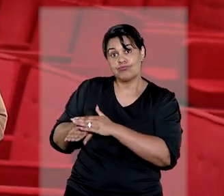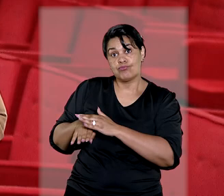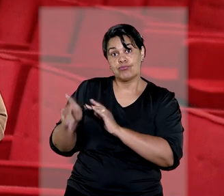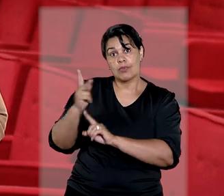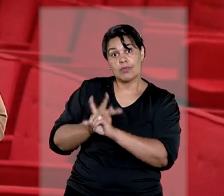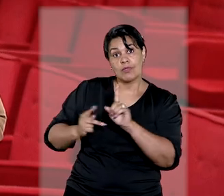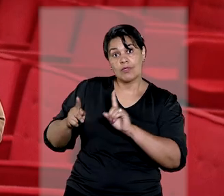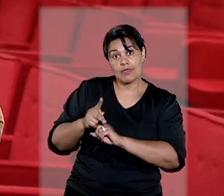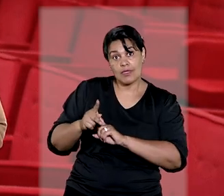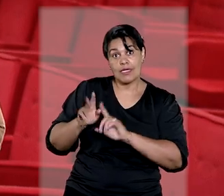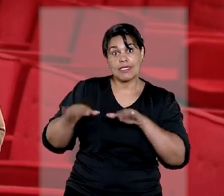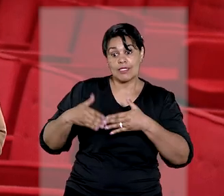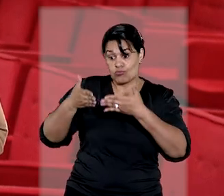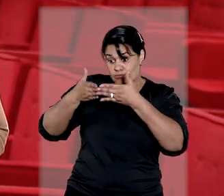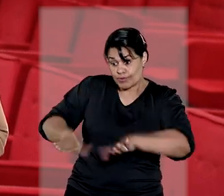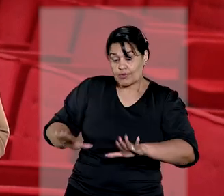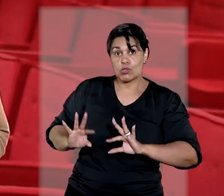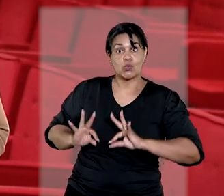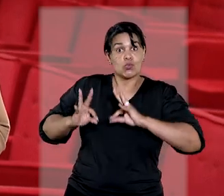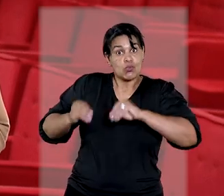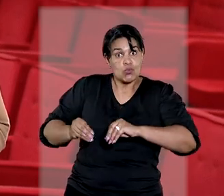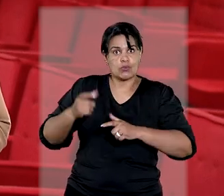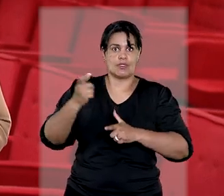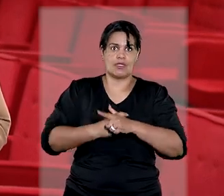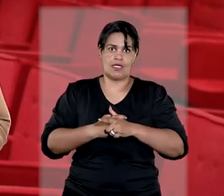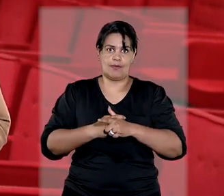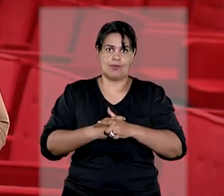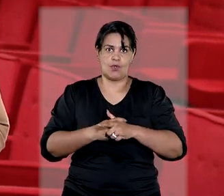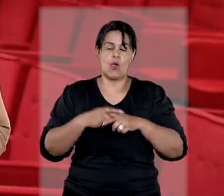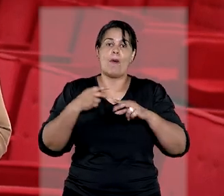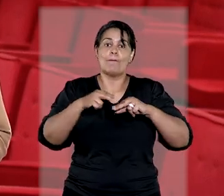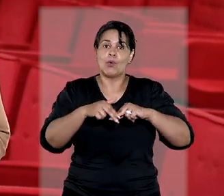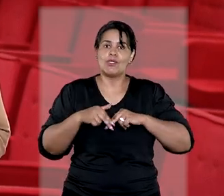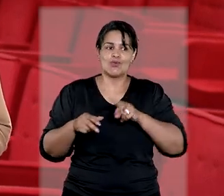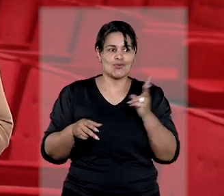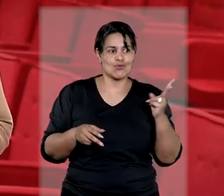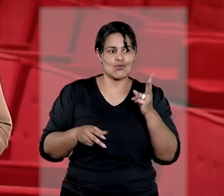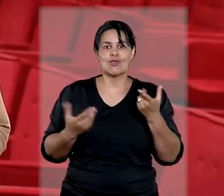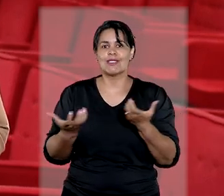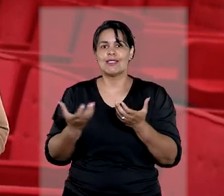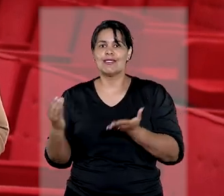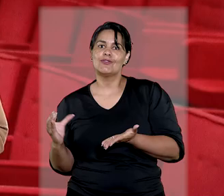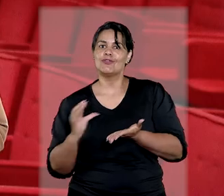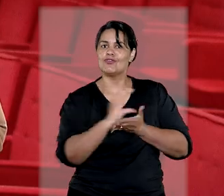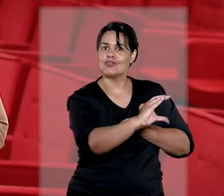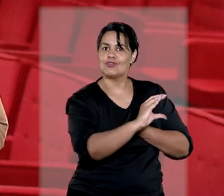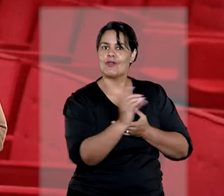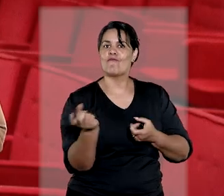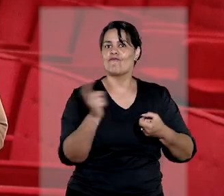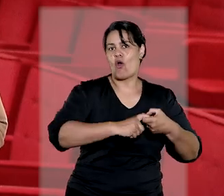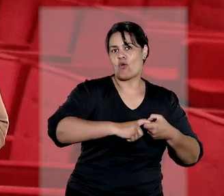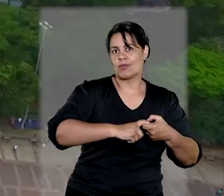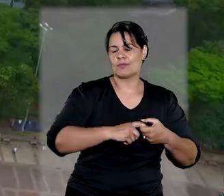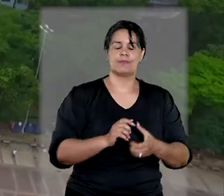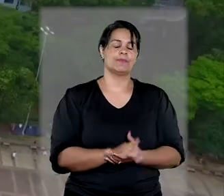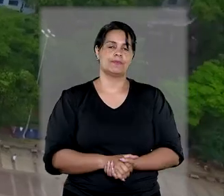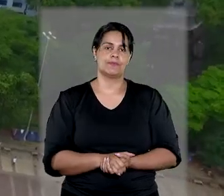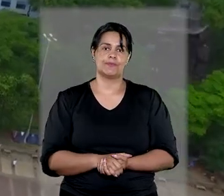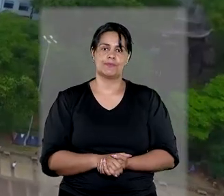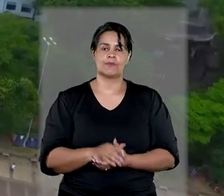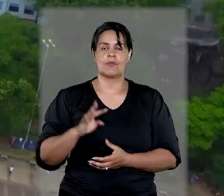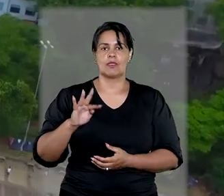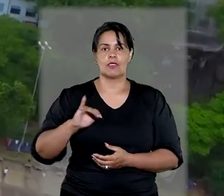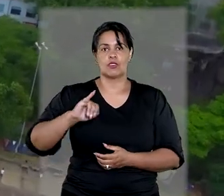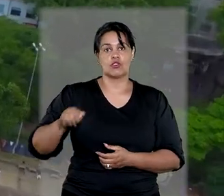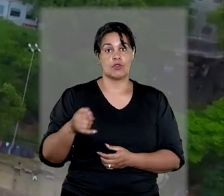havendo uma compensação integral do débito, sendo cabível para eles a restituição do indébito. O Tribunal